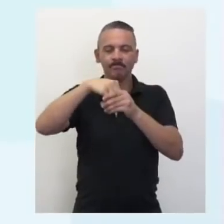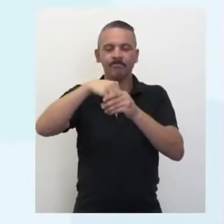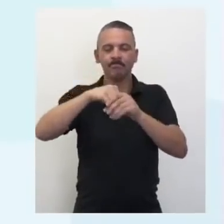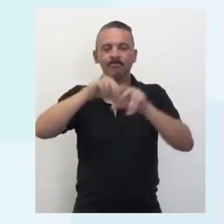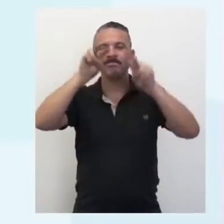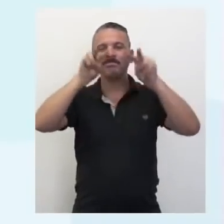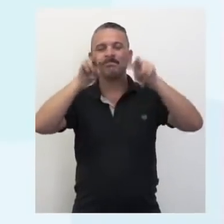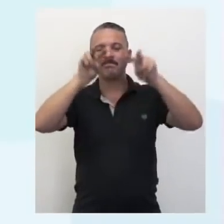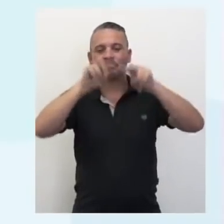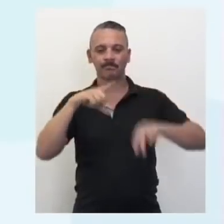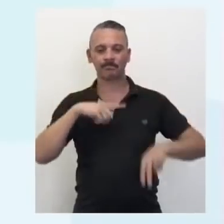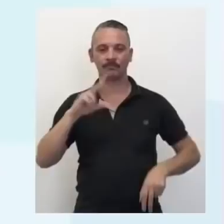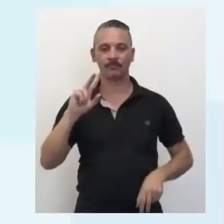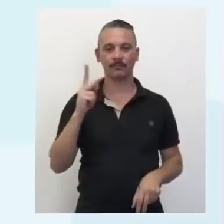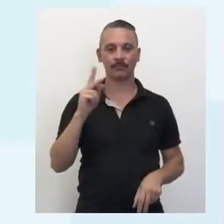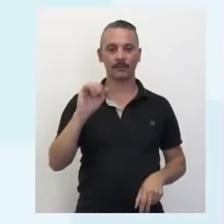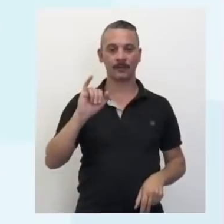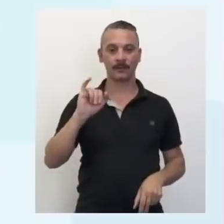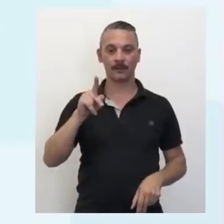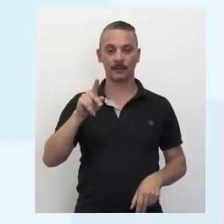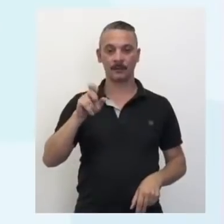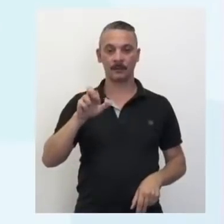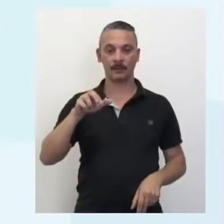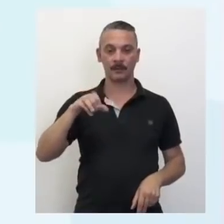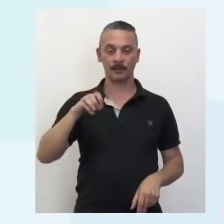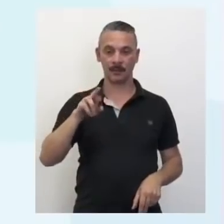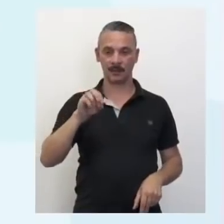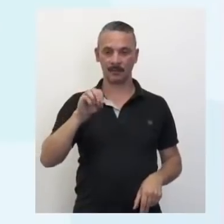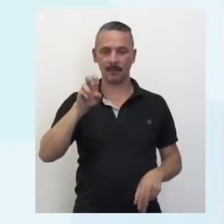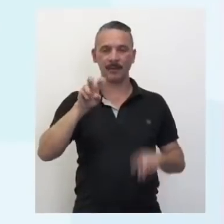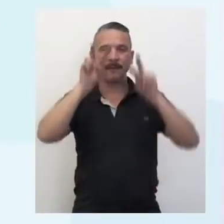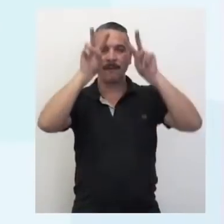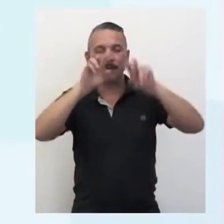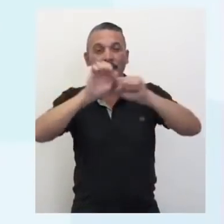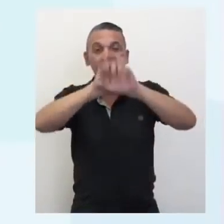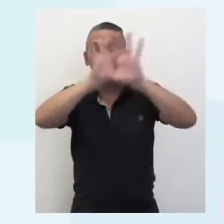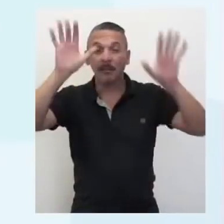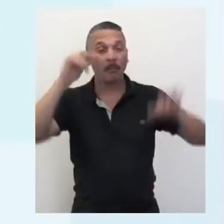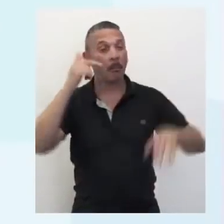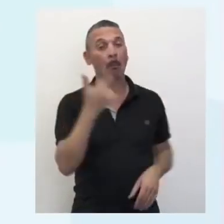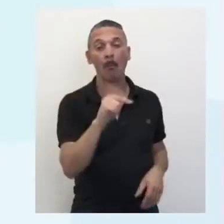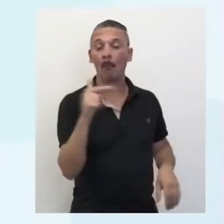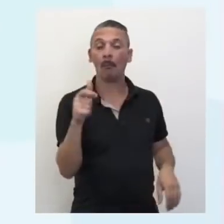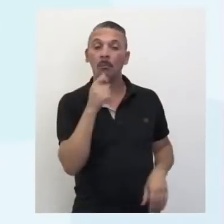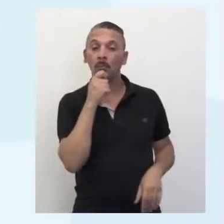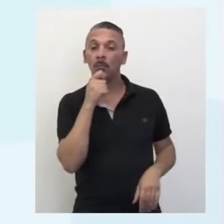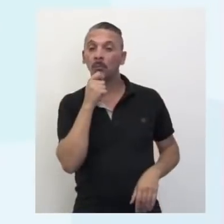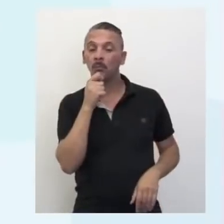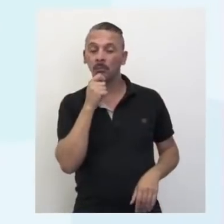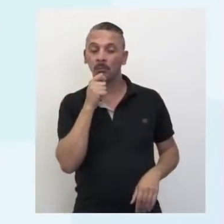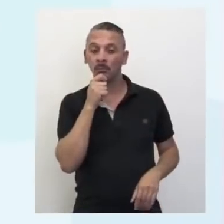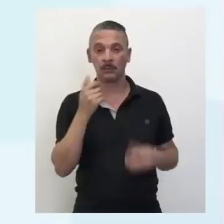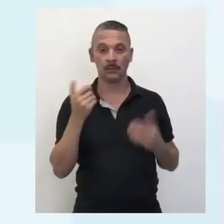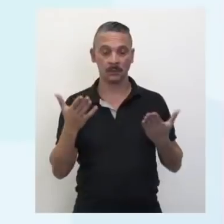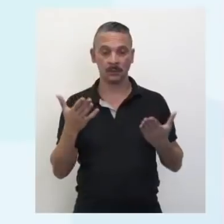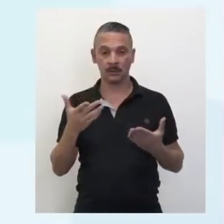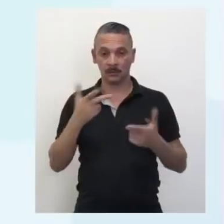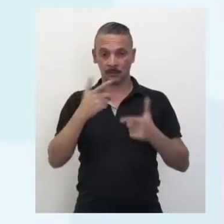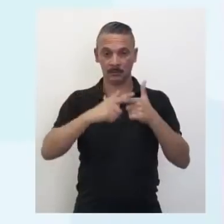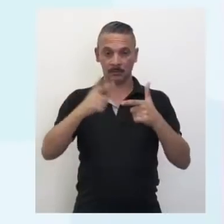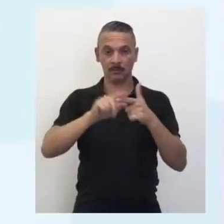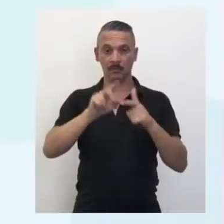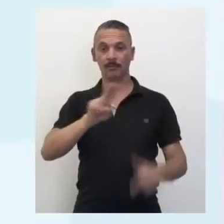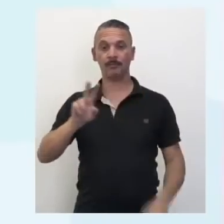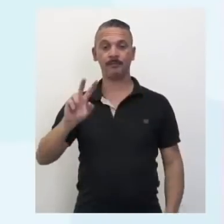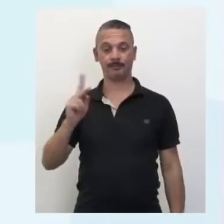assim, imperfeição. Então eu não consigo ver nitidamente as imagens que estão próximas de mim. No entanto, quem tem esse problema aí